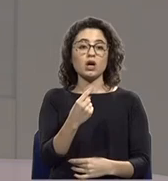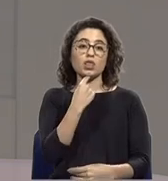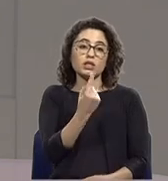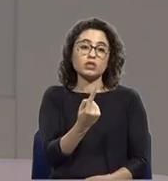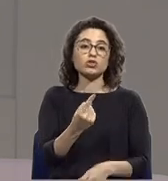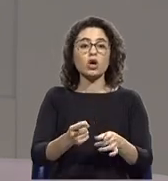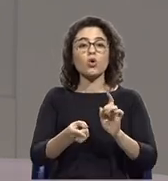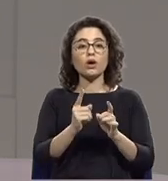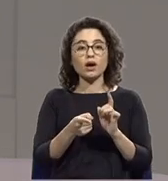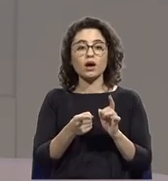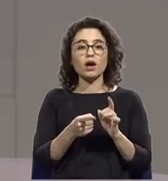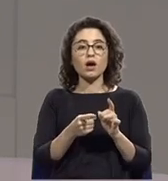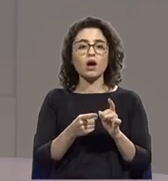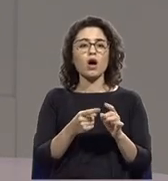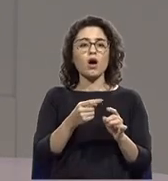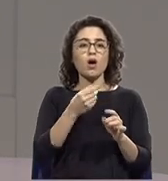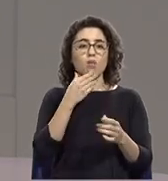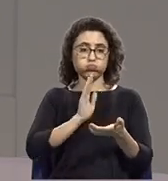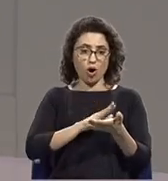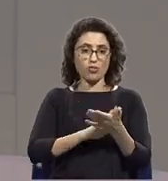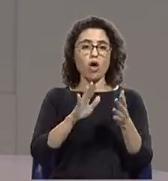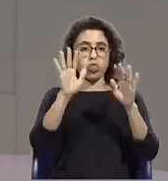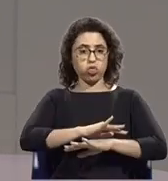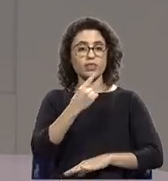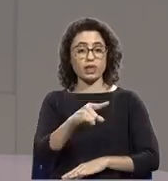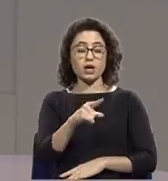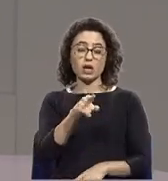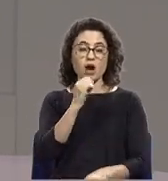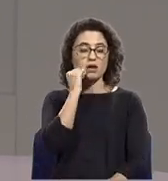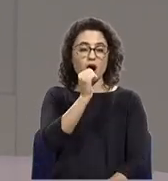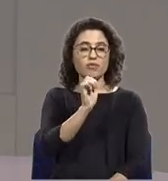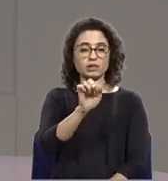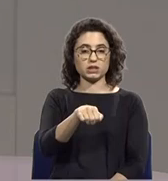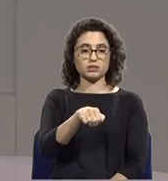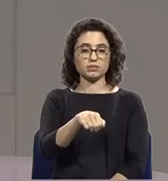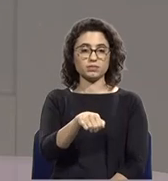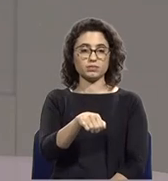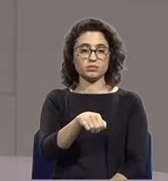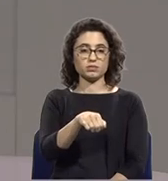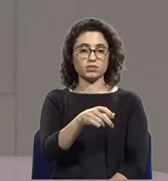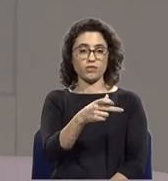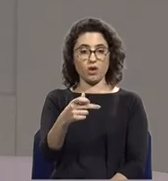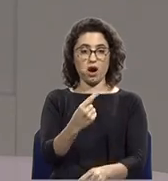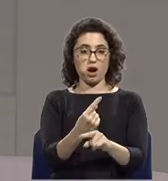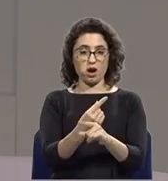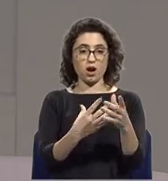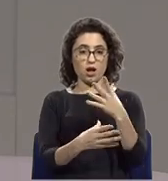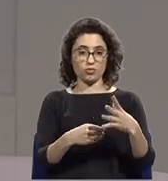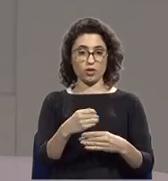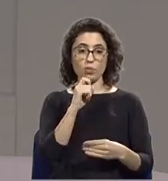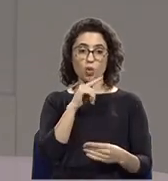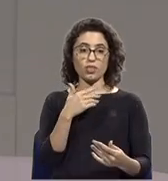houve pagamentos de provas, que também é grave. Esta afirmação dos advogados pode